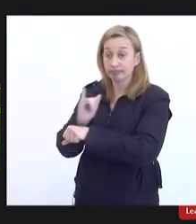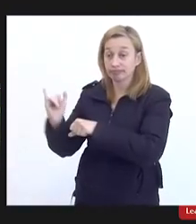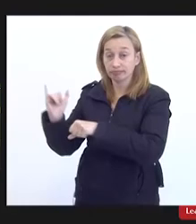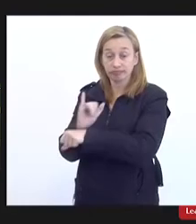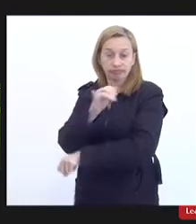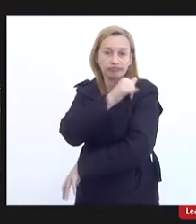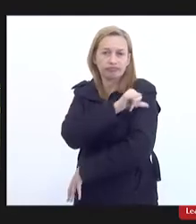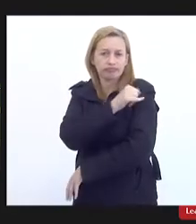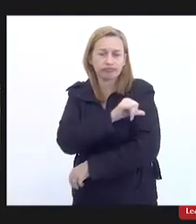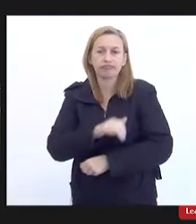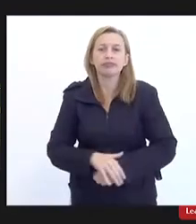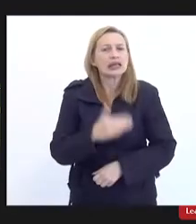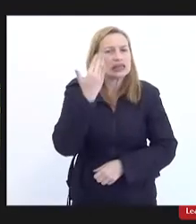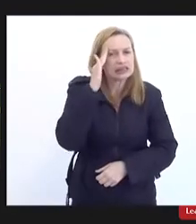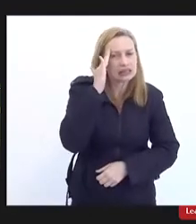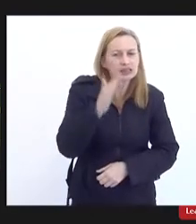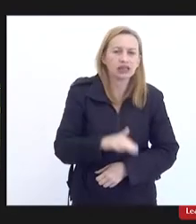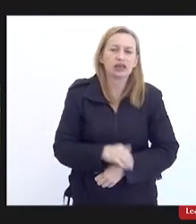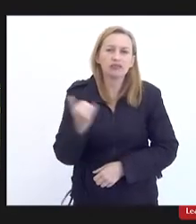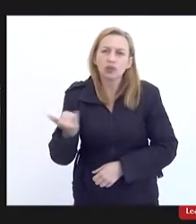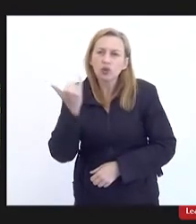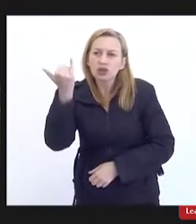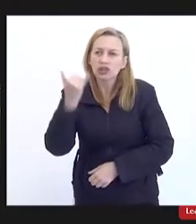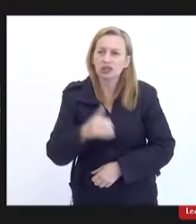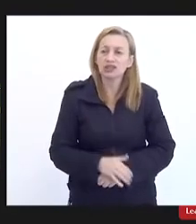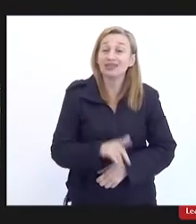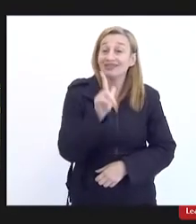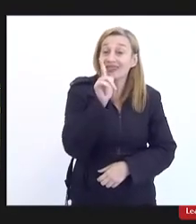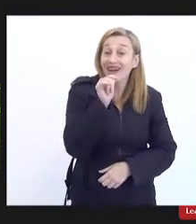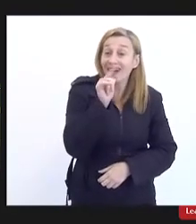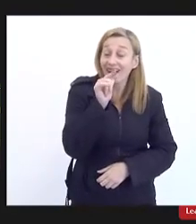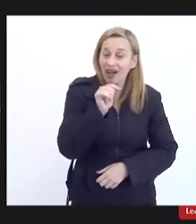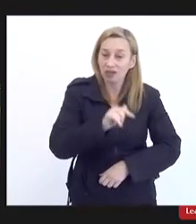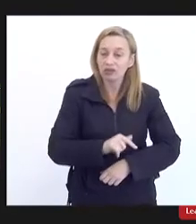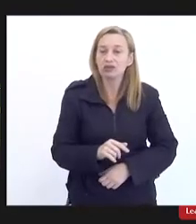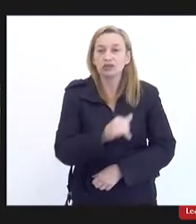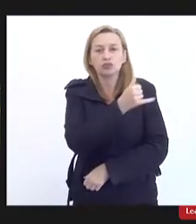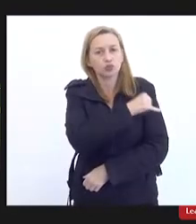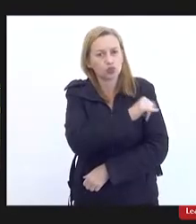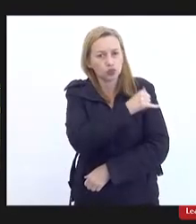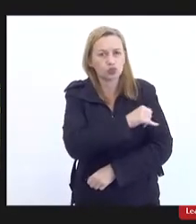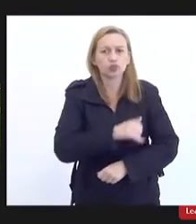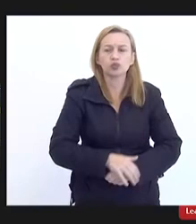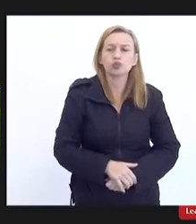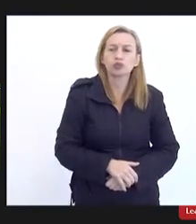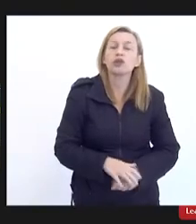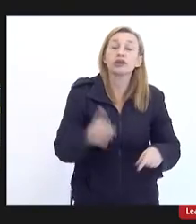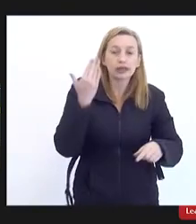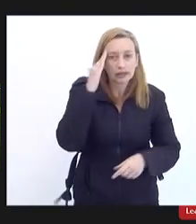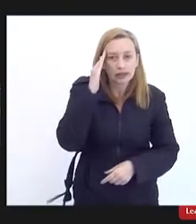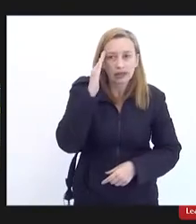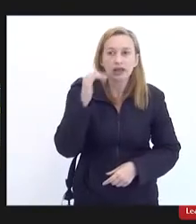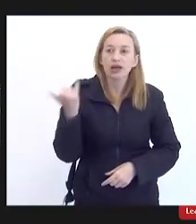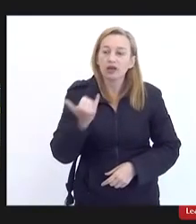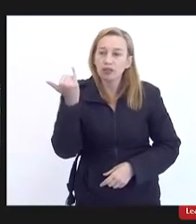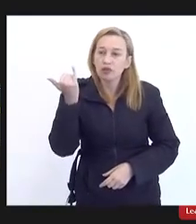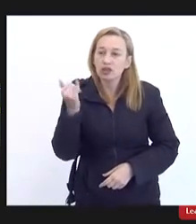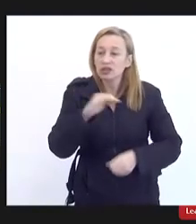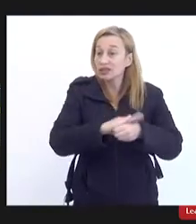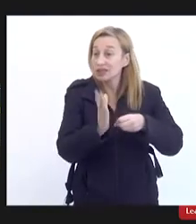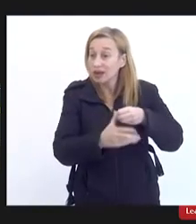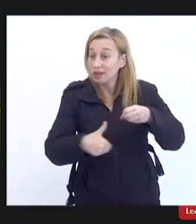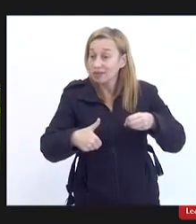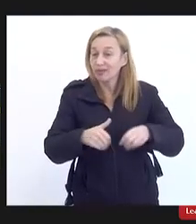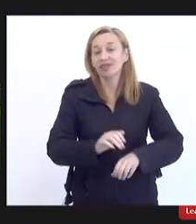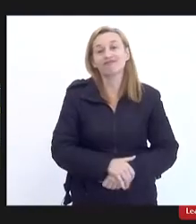Janeiro entender a importância da água para o Rio de Janeiro e entender a importância do saneamento